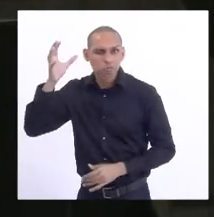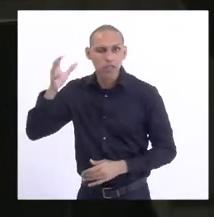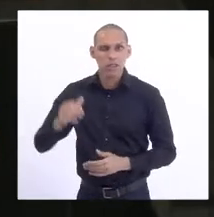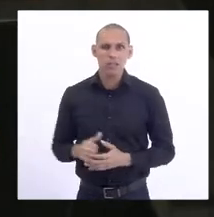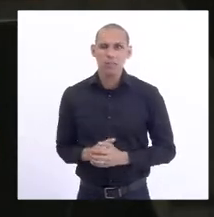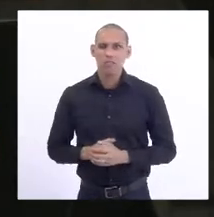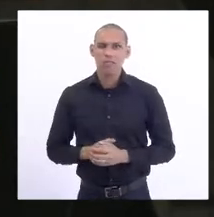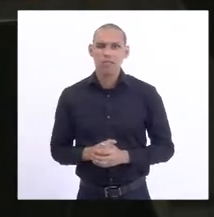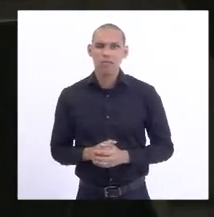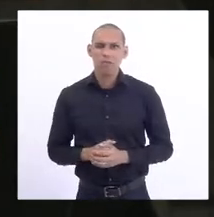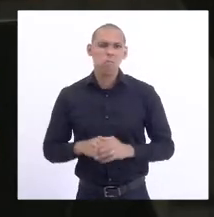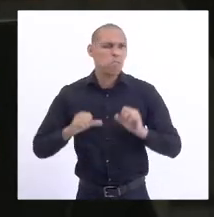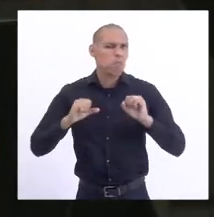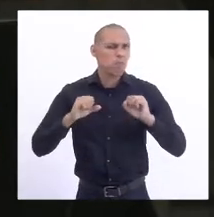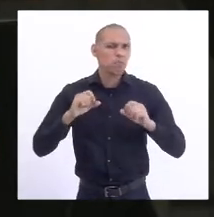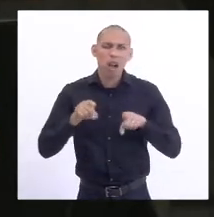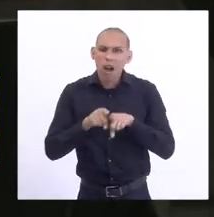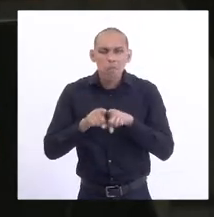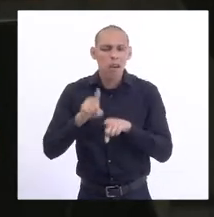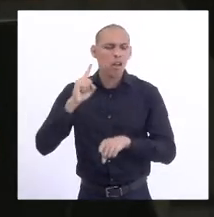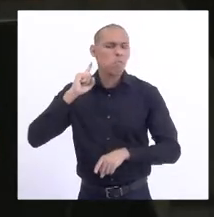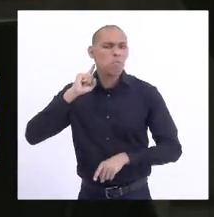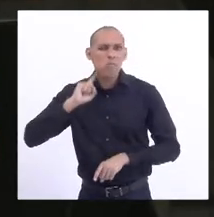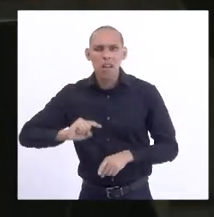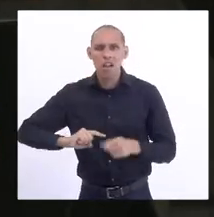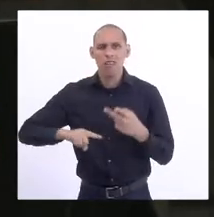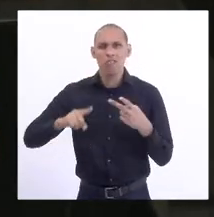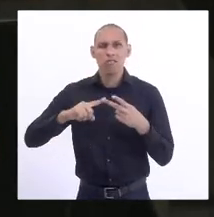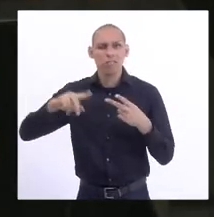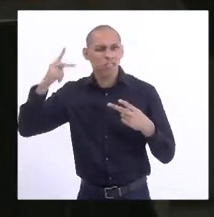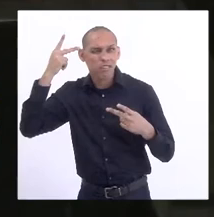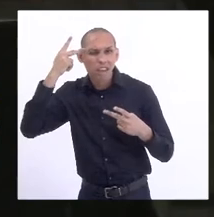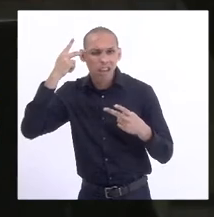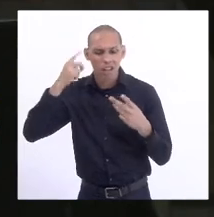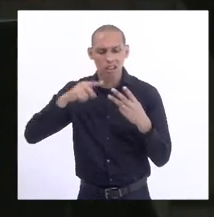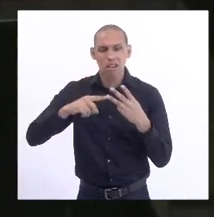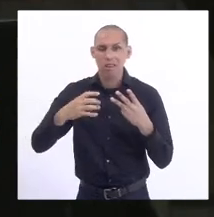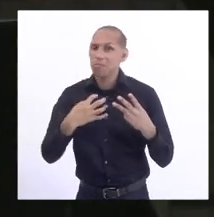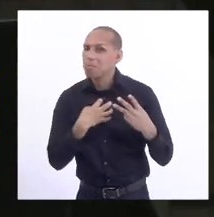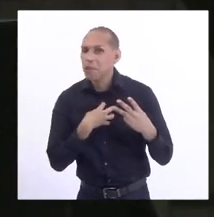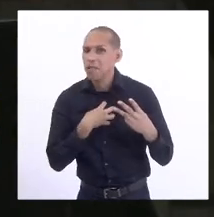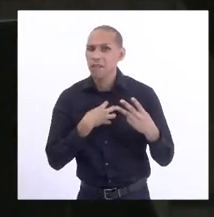aconteceu em Minas, aconteceu em São Paulo, aconteceu na Bahia,